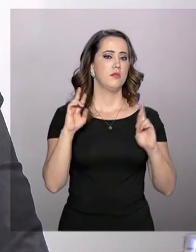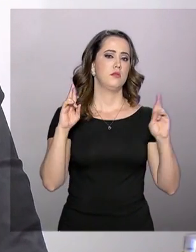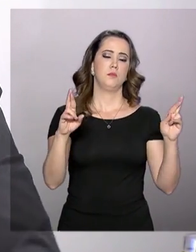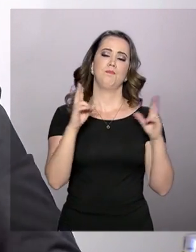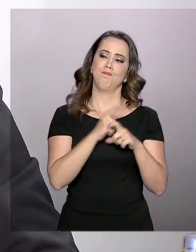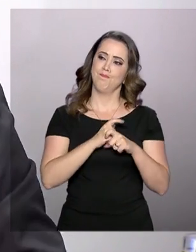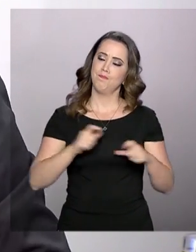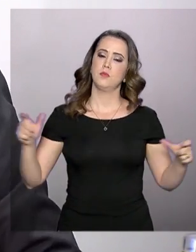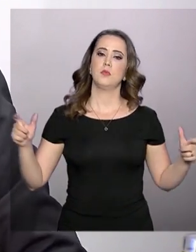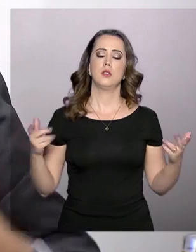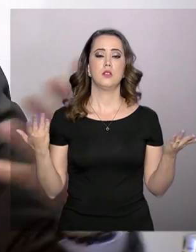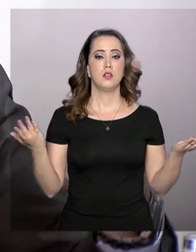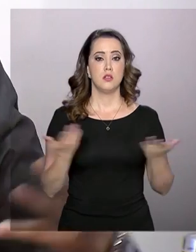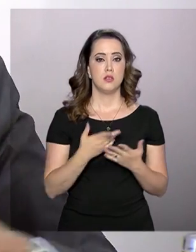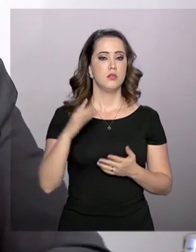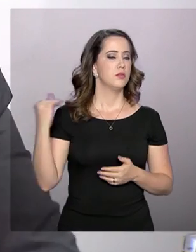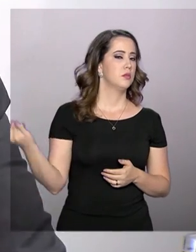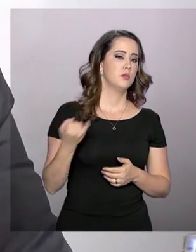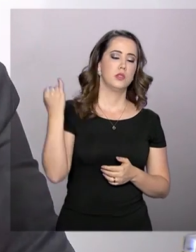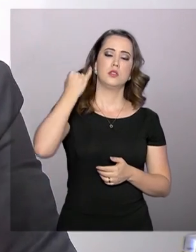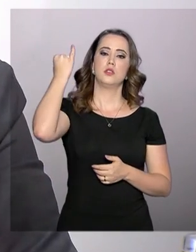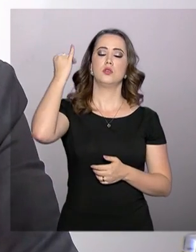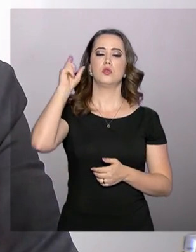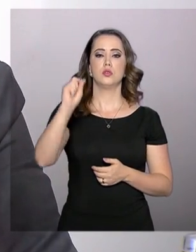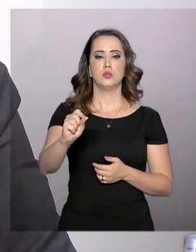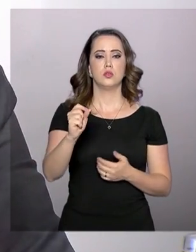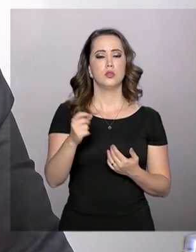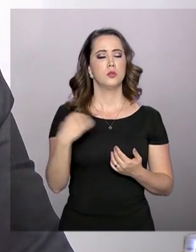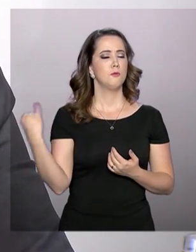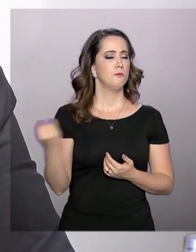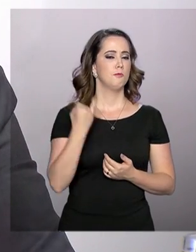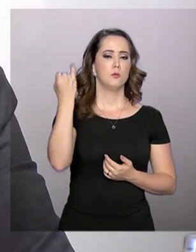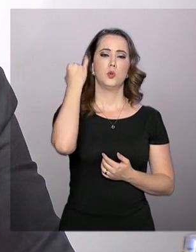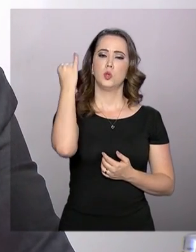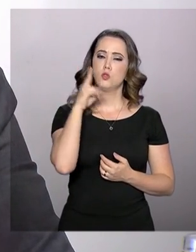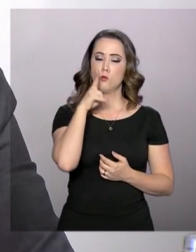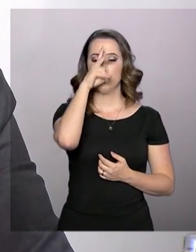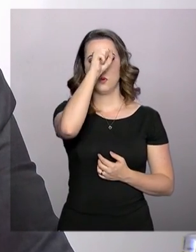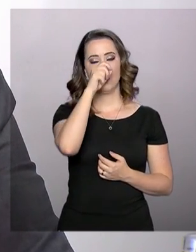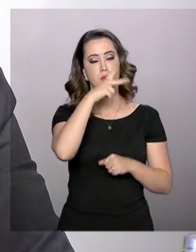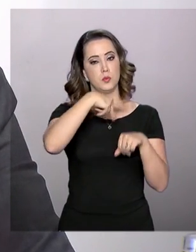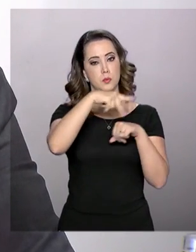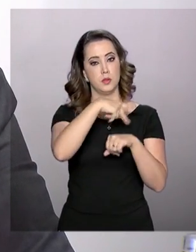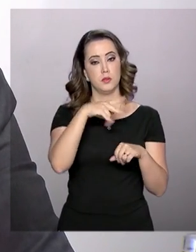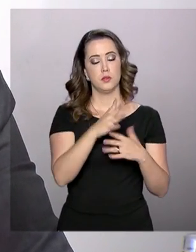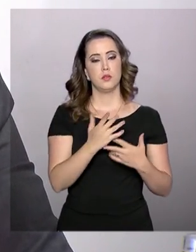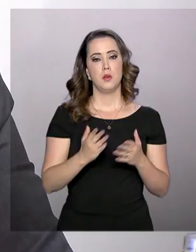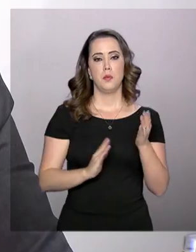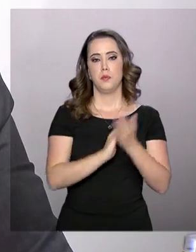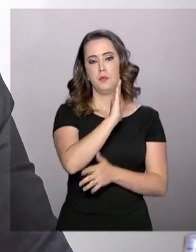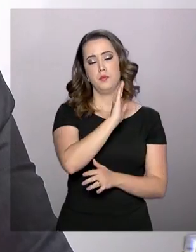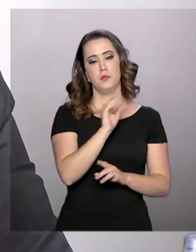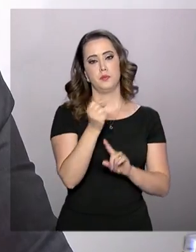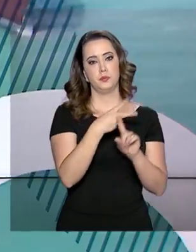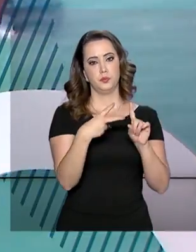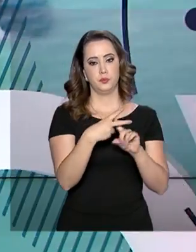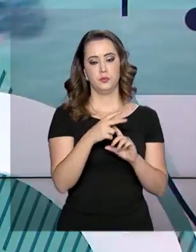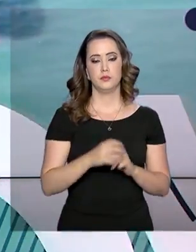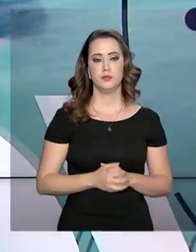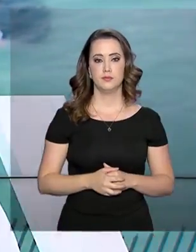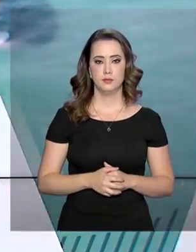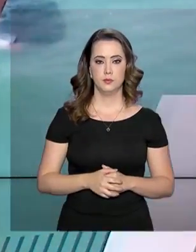grande. Virou um simbolismo, um peso muito forte para o país a aprovação dessa reforma.